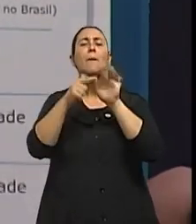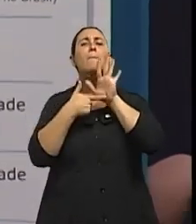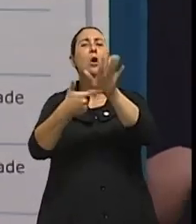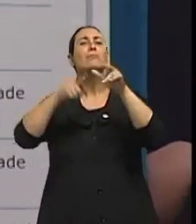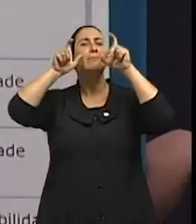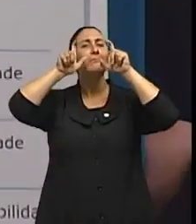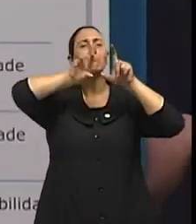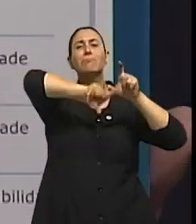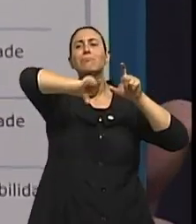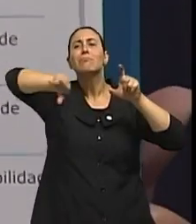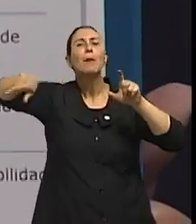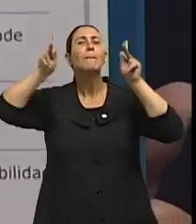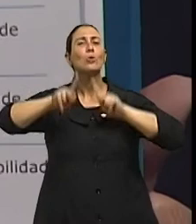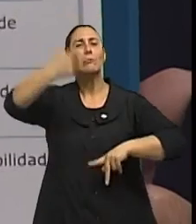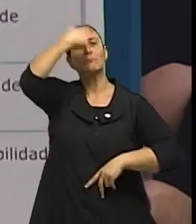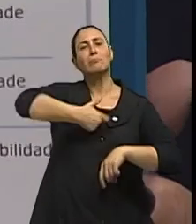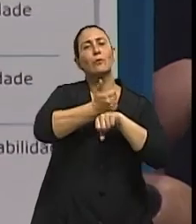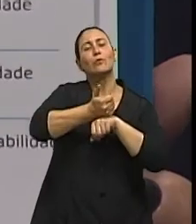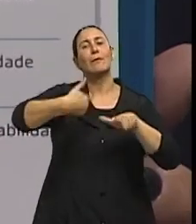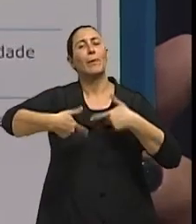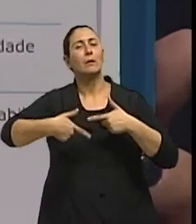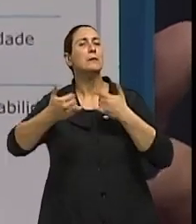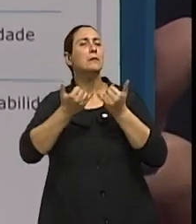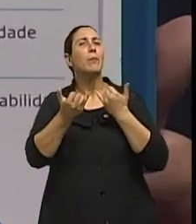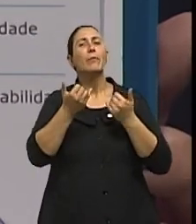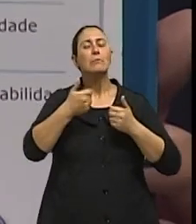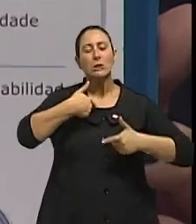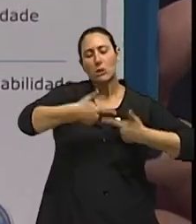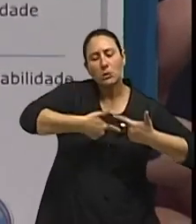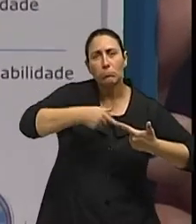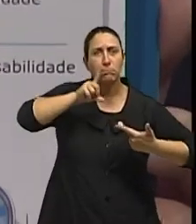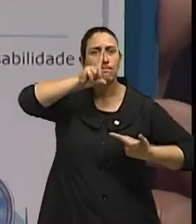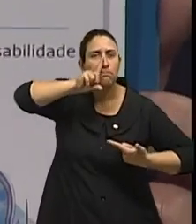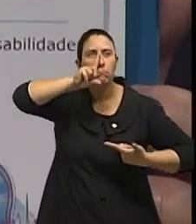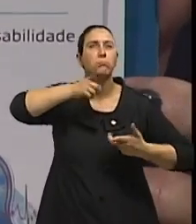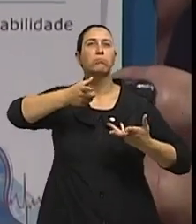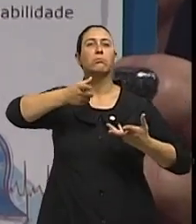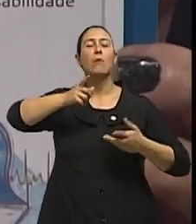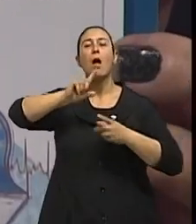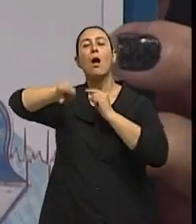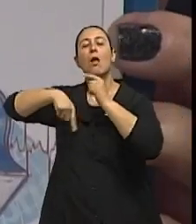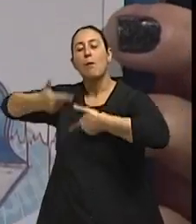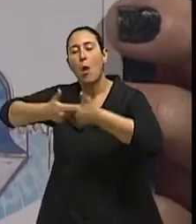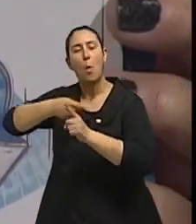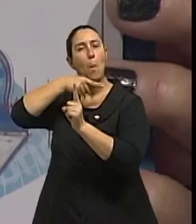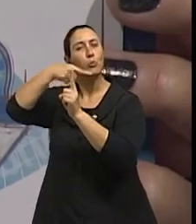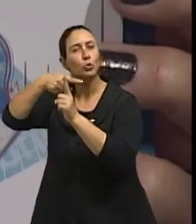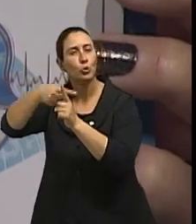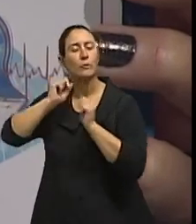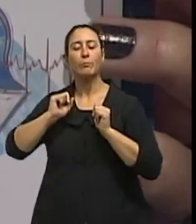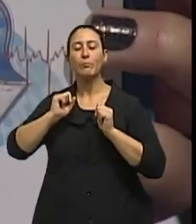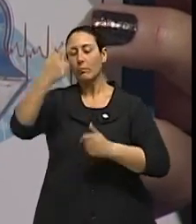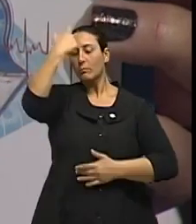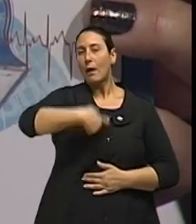lide com aspectos do trabalho. Então, riscos ocupacionais, situações positivas no trabalho, estilo de